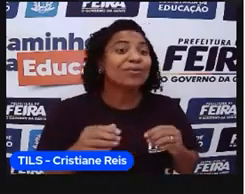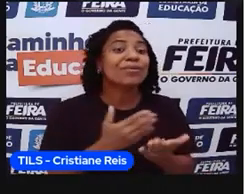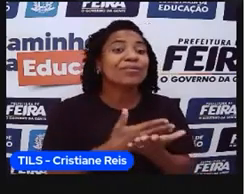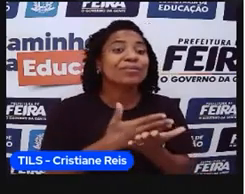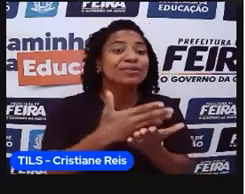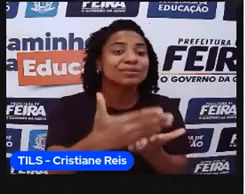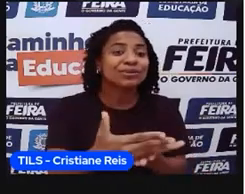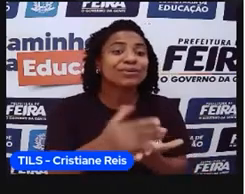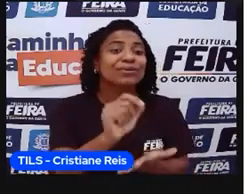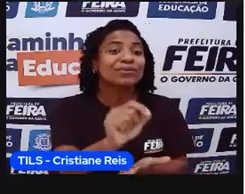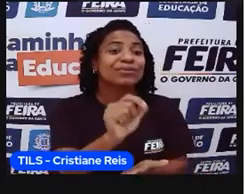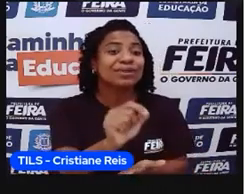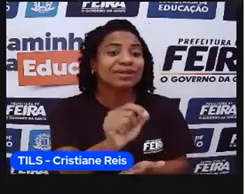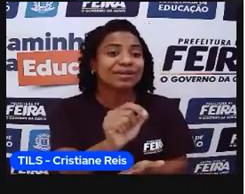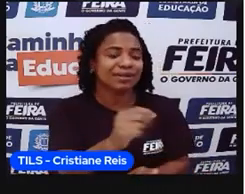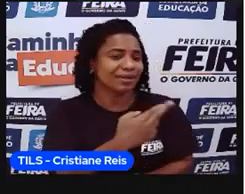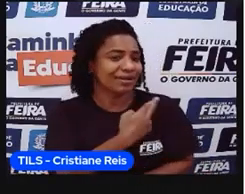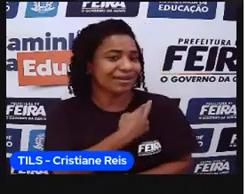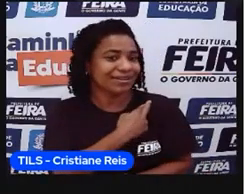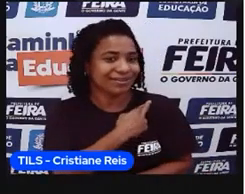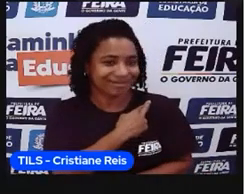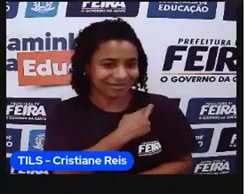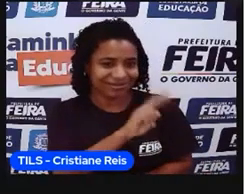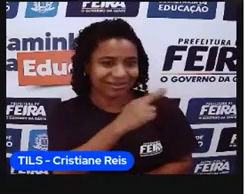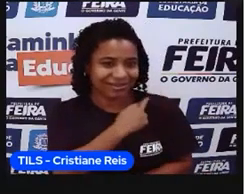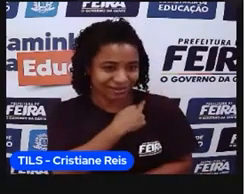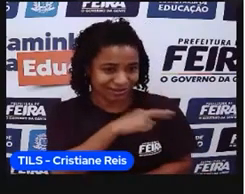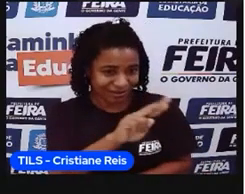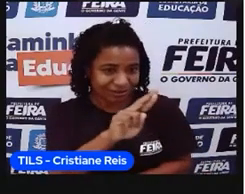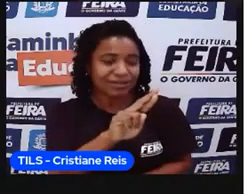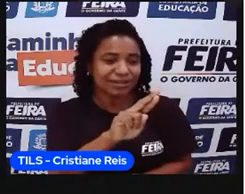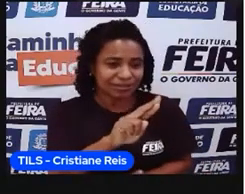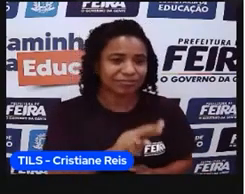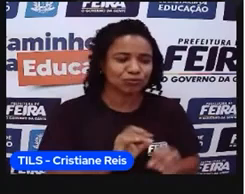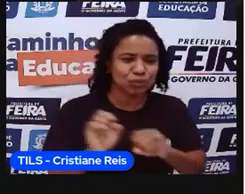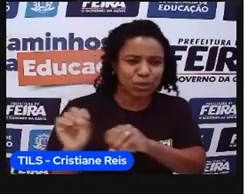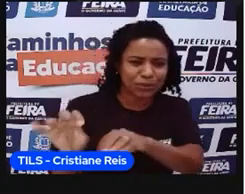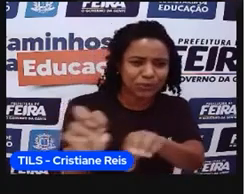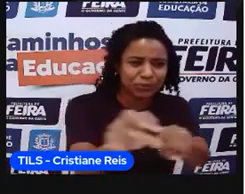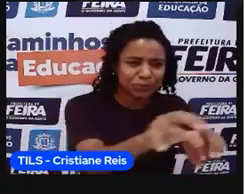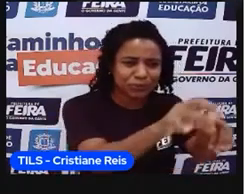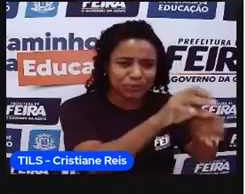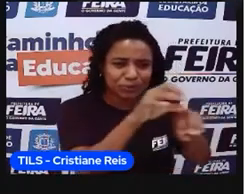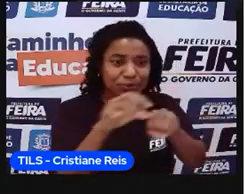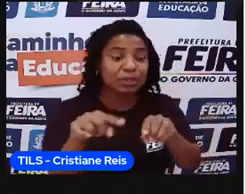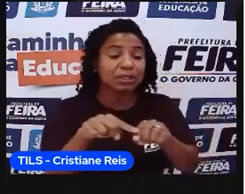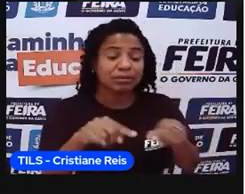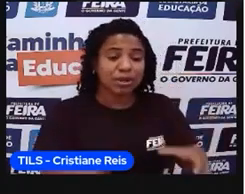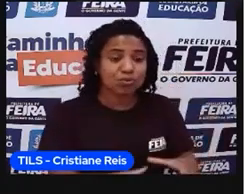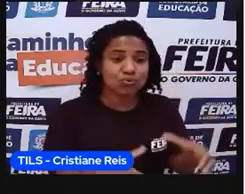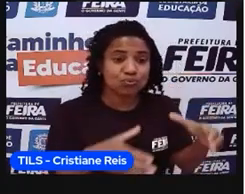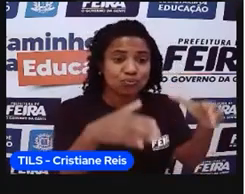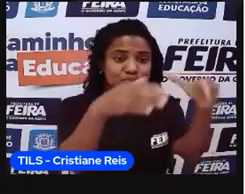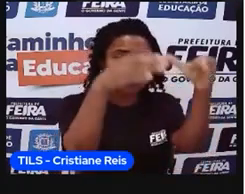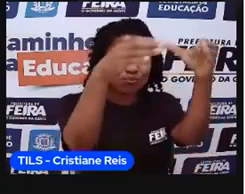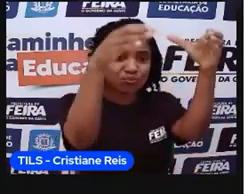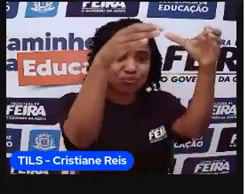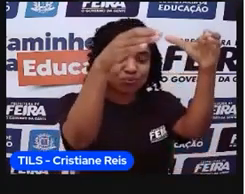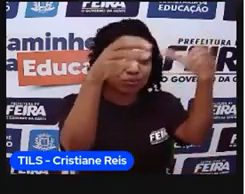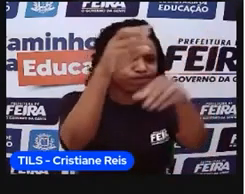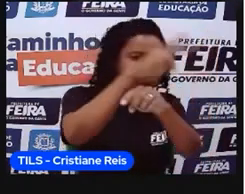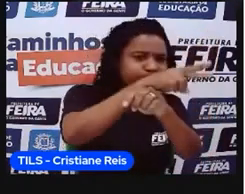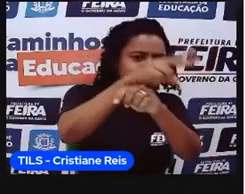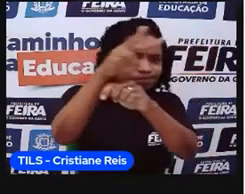e os fortes, que na realidade a gente sabe que mexeu muito com os aspectos culturais indígenas, como eu já falei com vocês anteriormente,